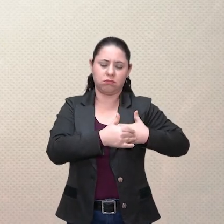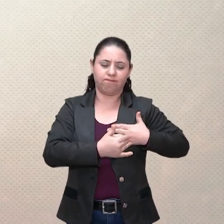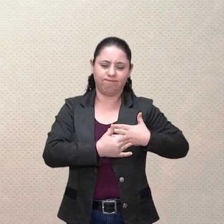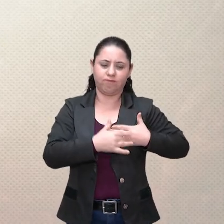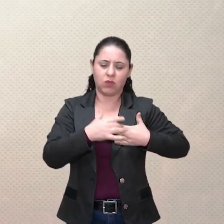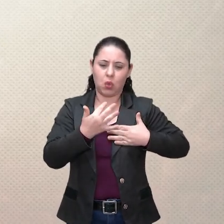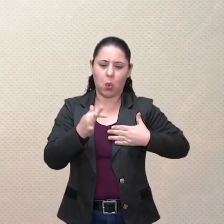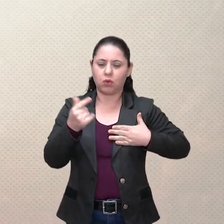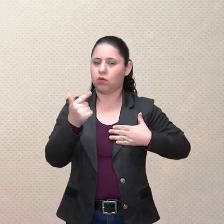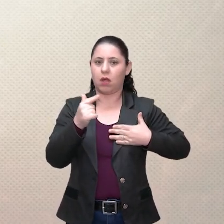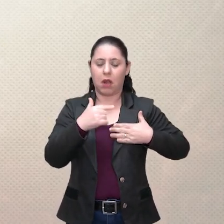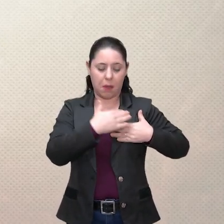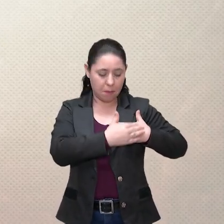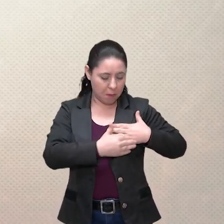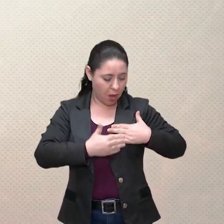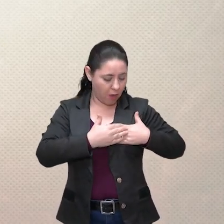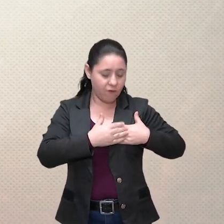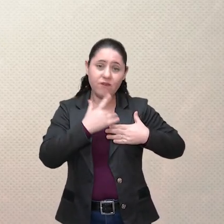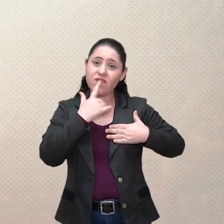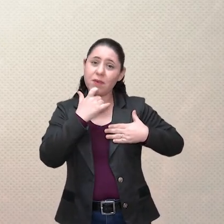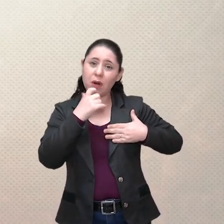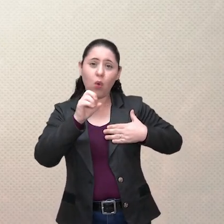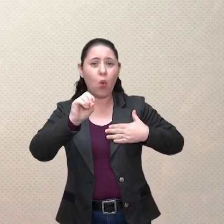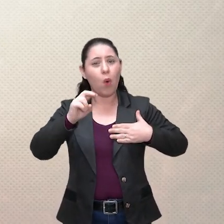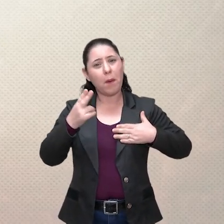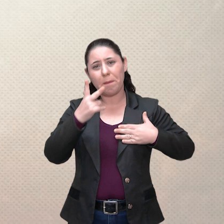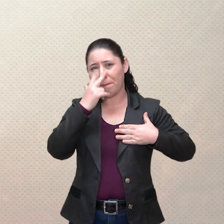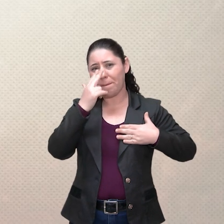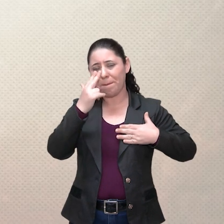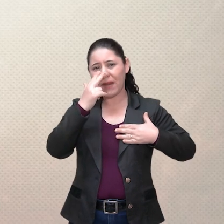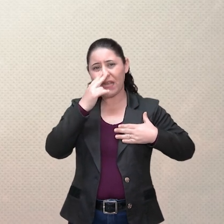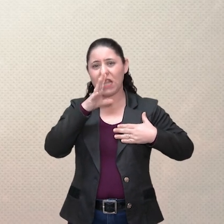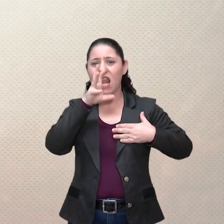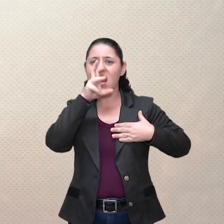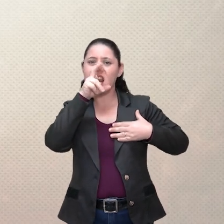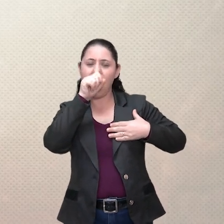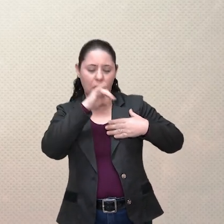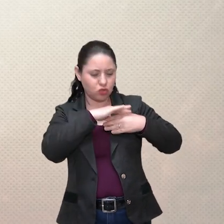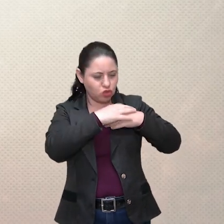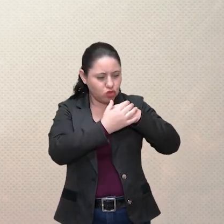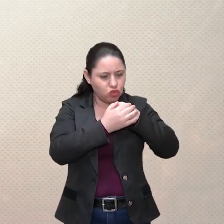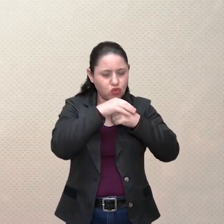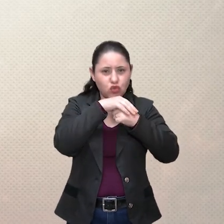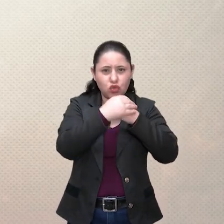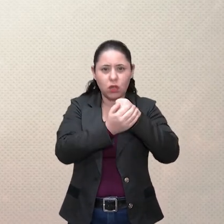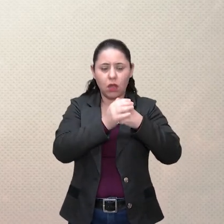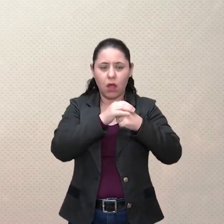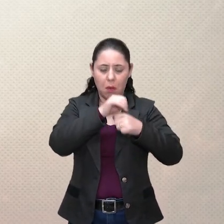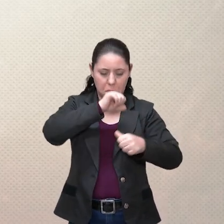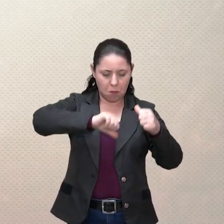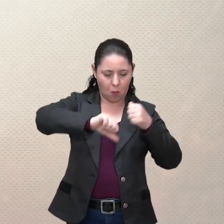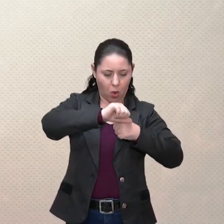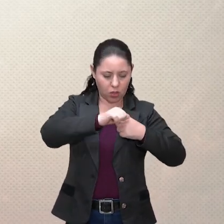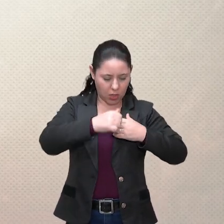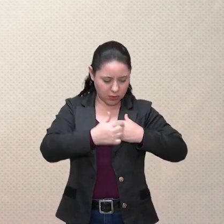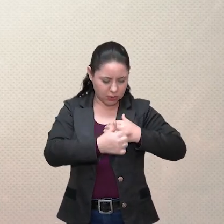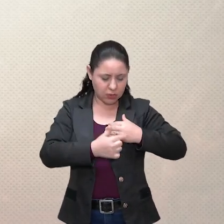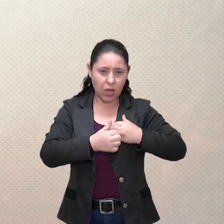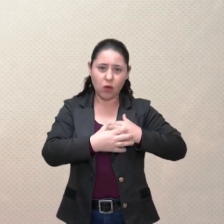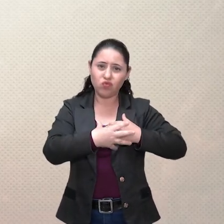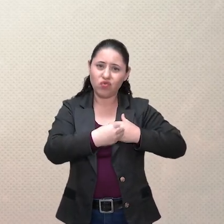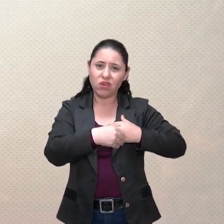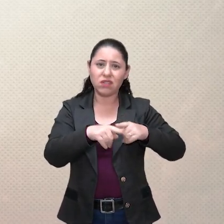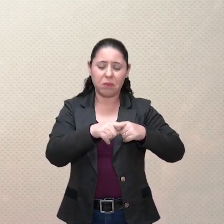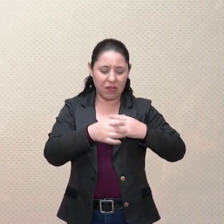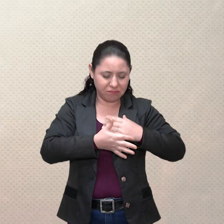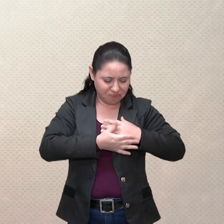fixo e indolor, pele da mama avermelhada ou parecida com casca de laranja, alterações no bico do